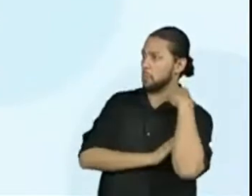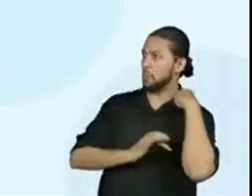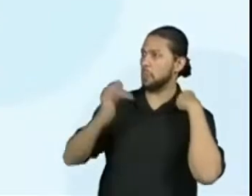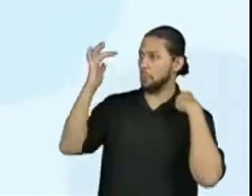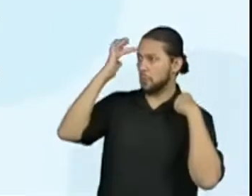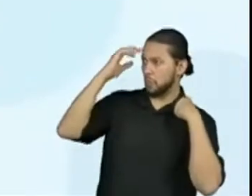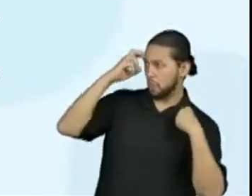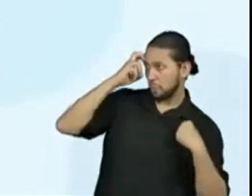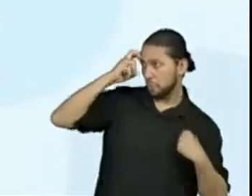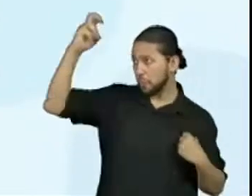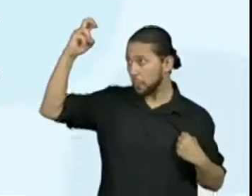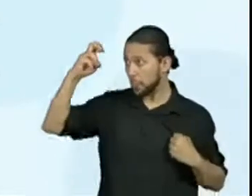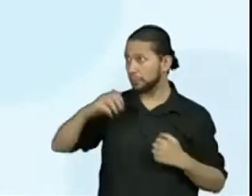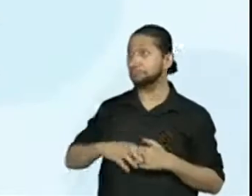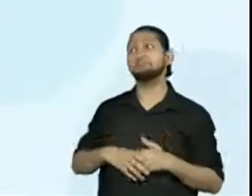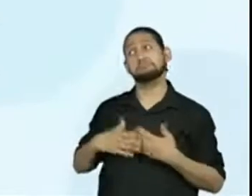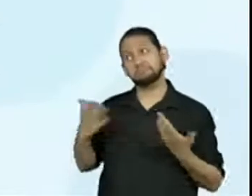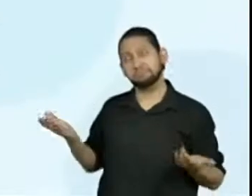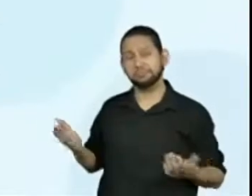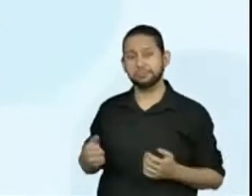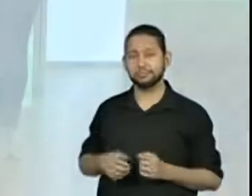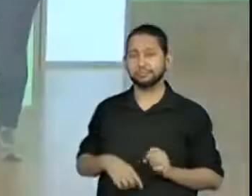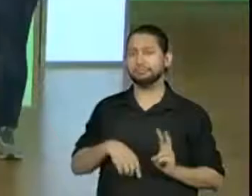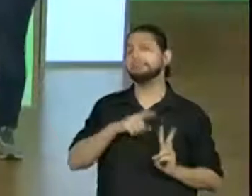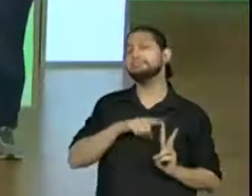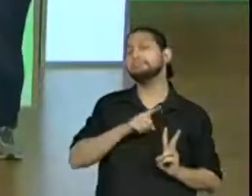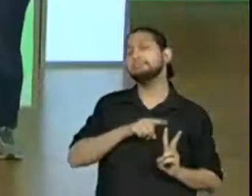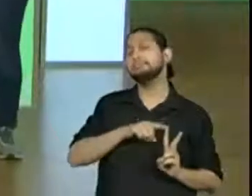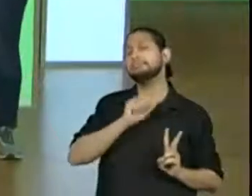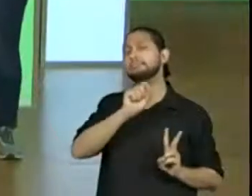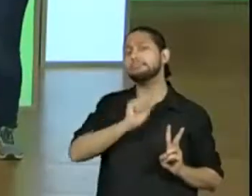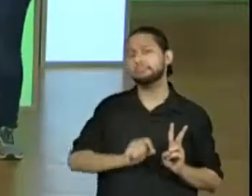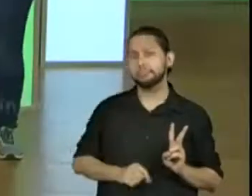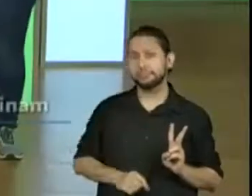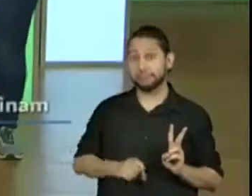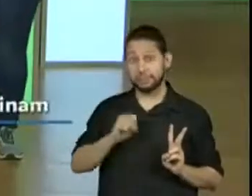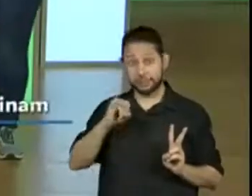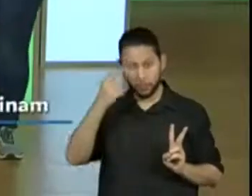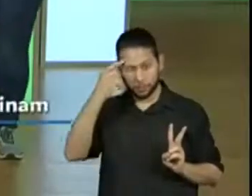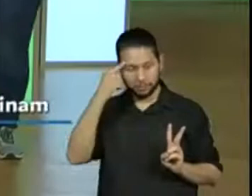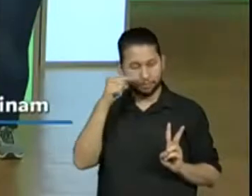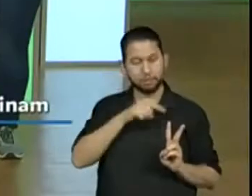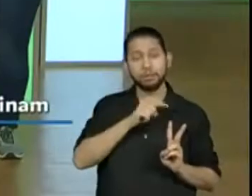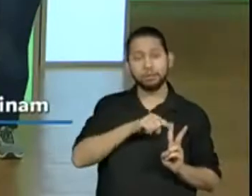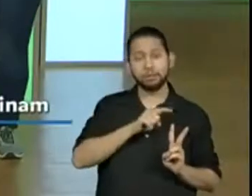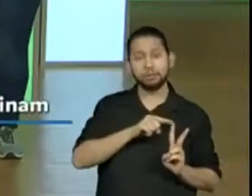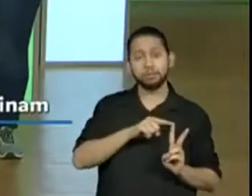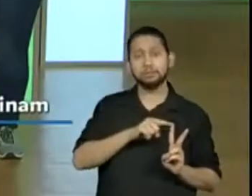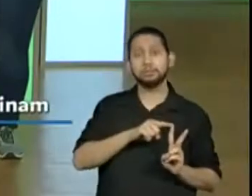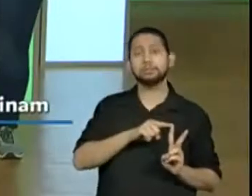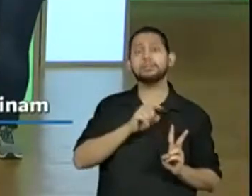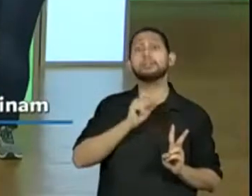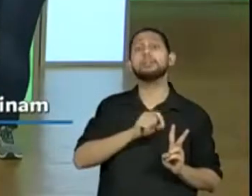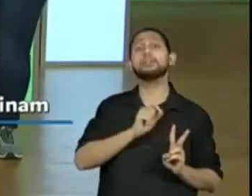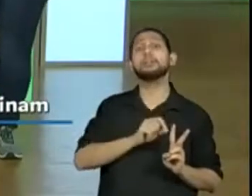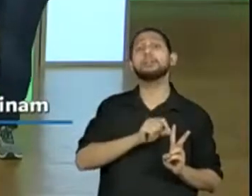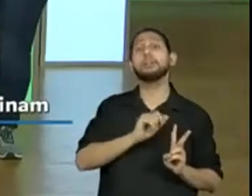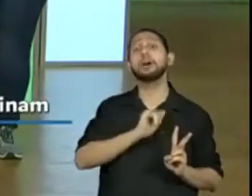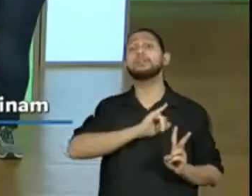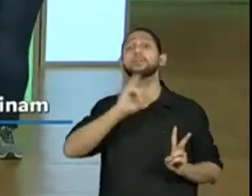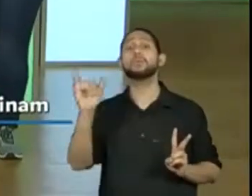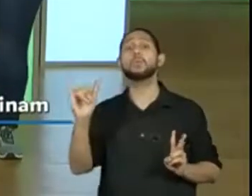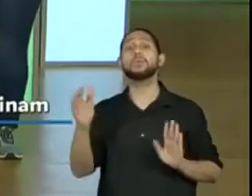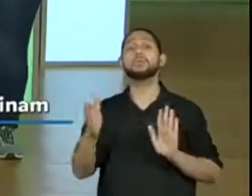esse primeiro homem aí, né, se a gente fosse ver uma característica implícita a ele, que característica que vocês